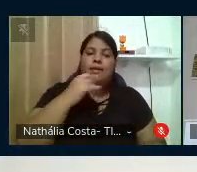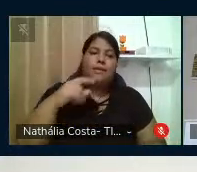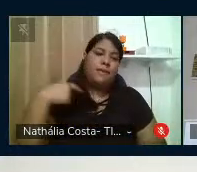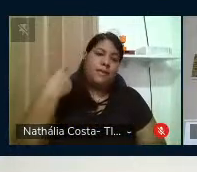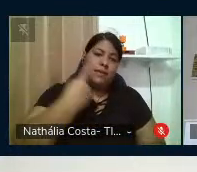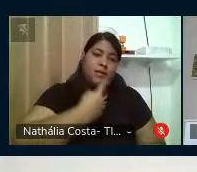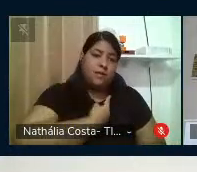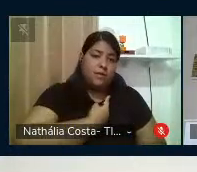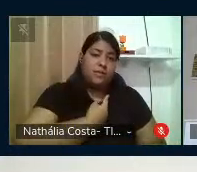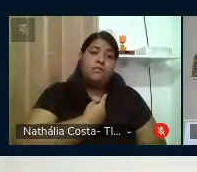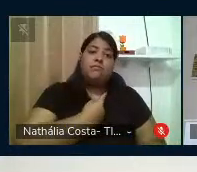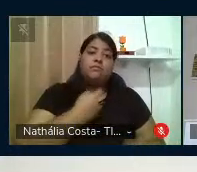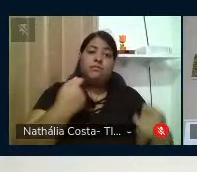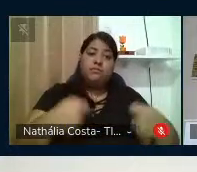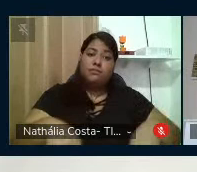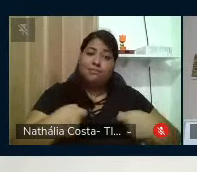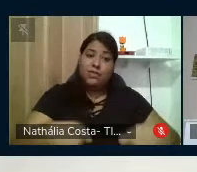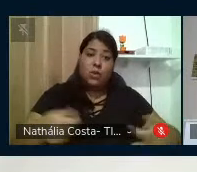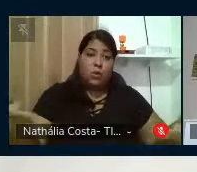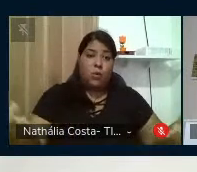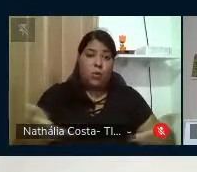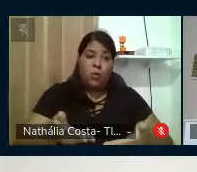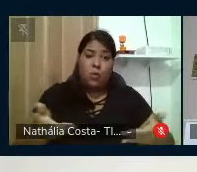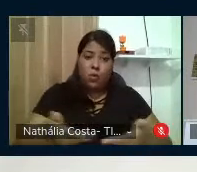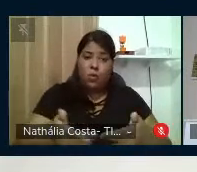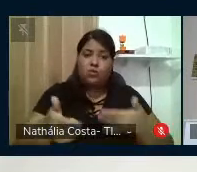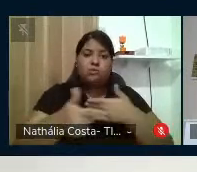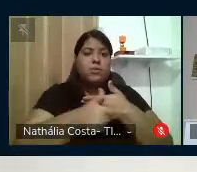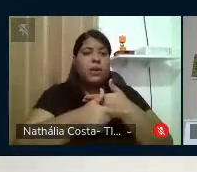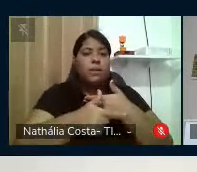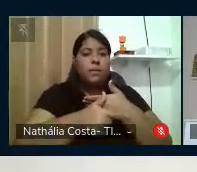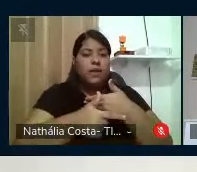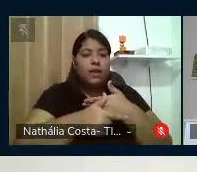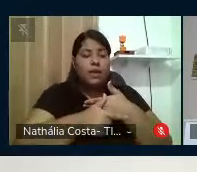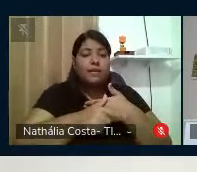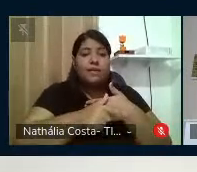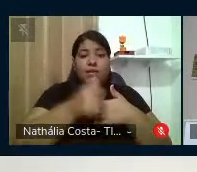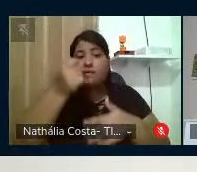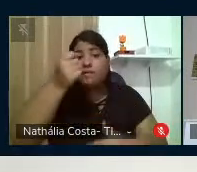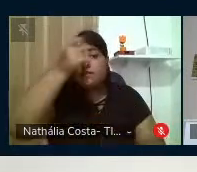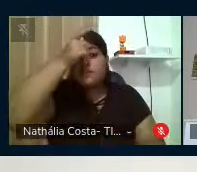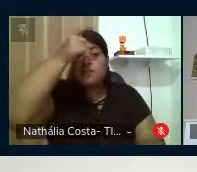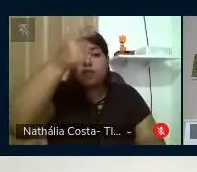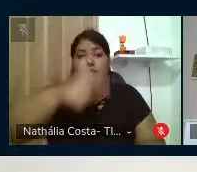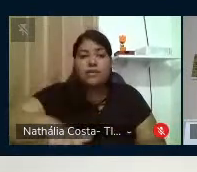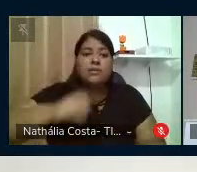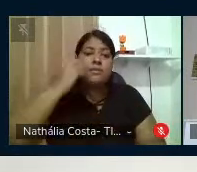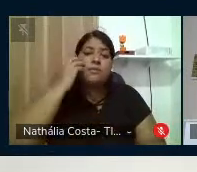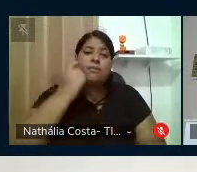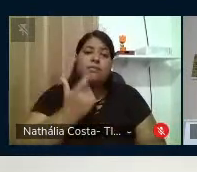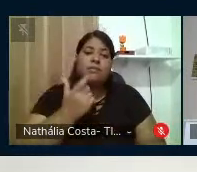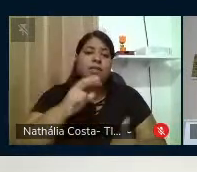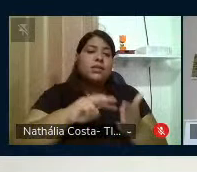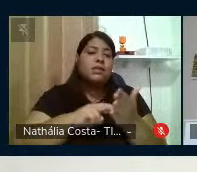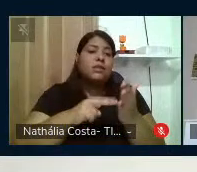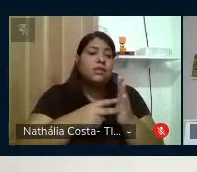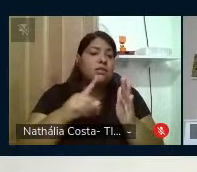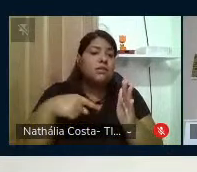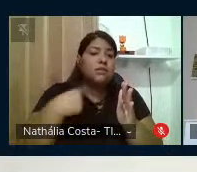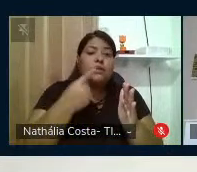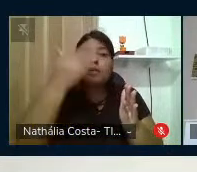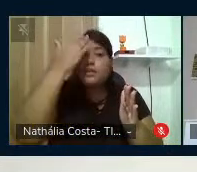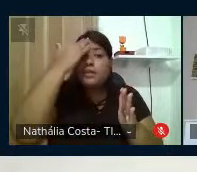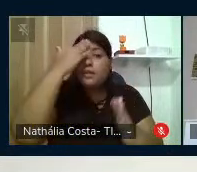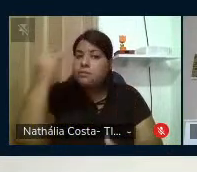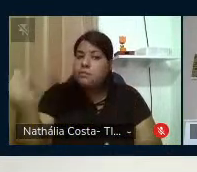cada um de nós que busquemos fazer hoje seu papel de reinventar Paulo Freire no sentido